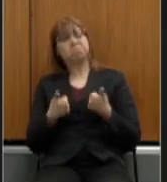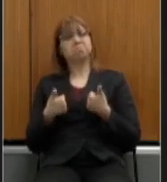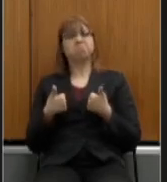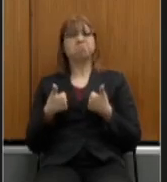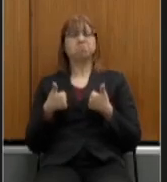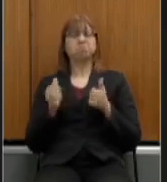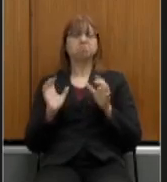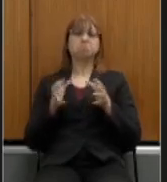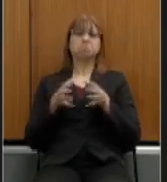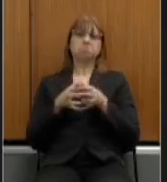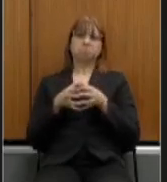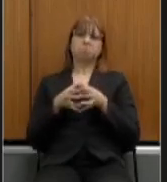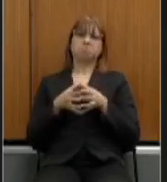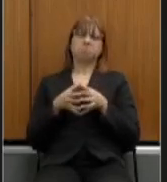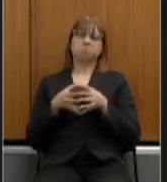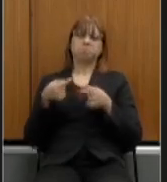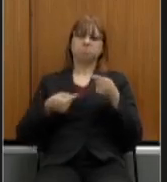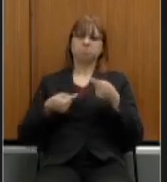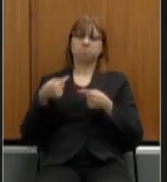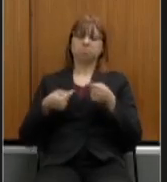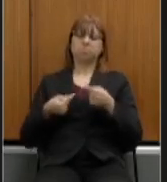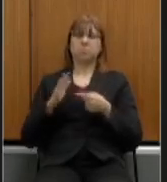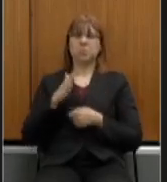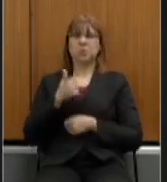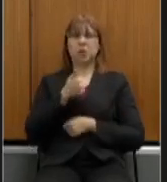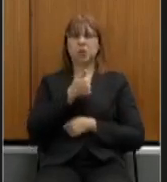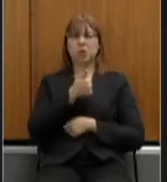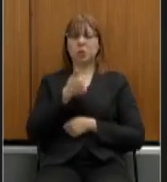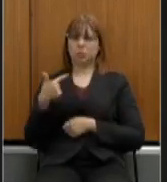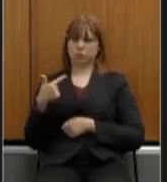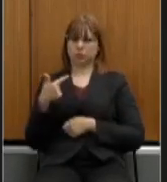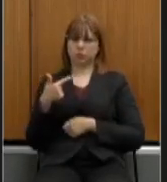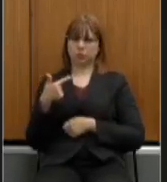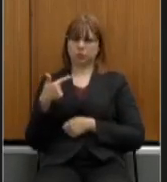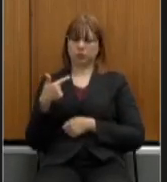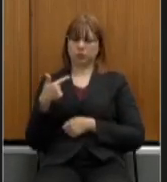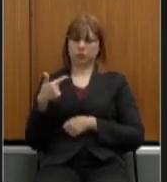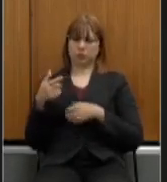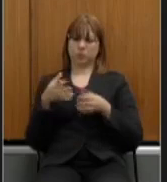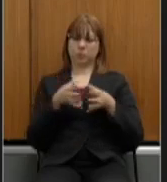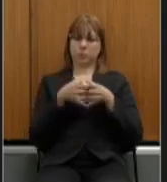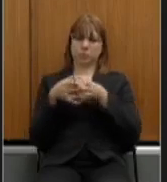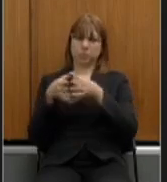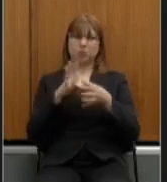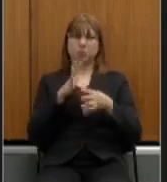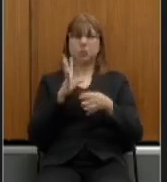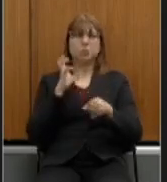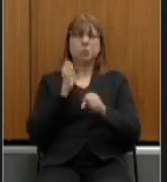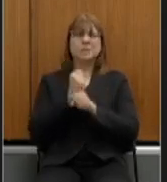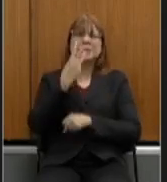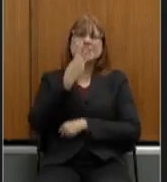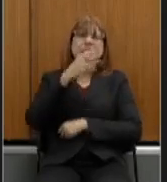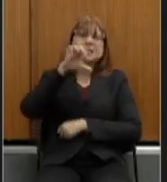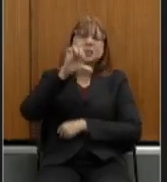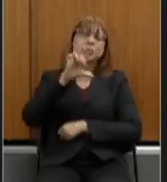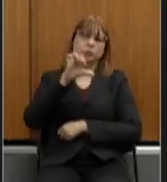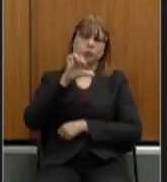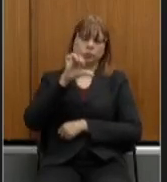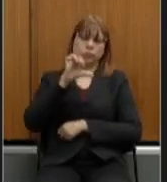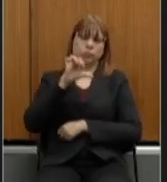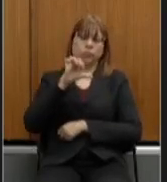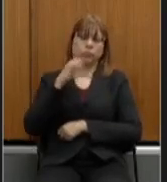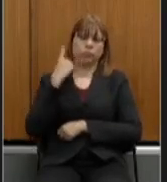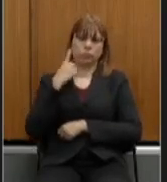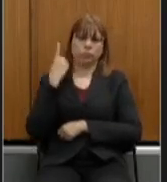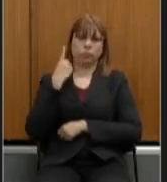aproximadamente 12 bancadas 39 parlamentares dos 55 que temos aqui